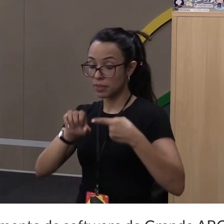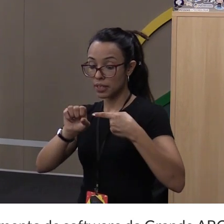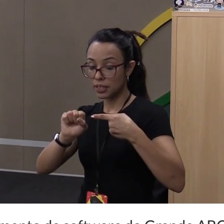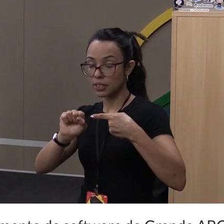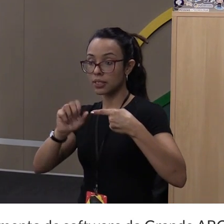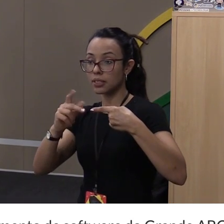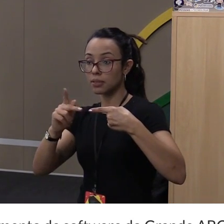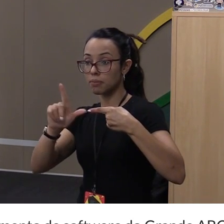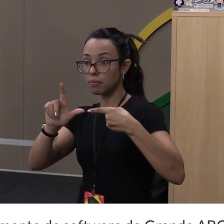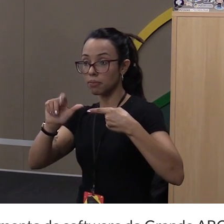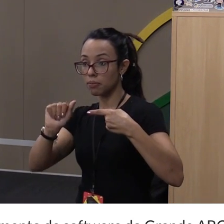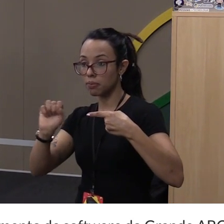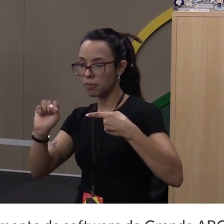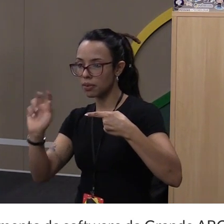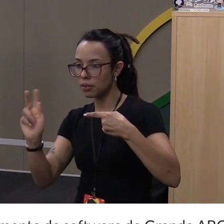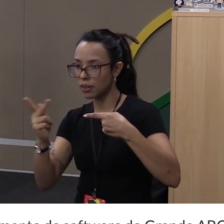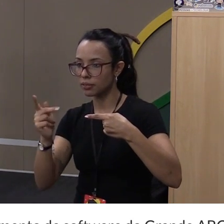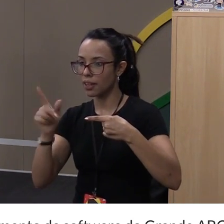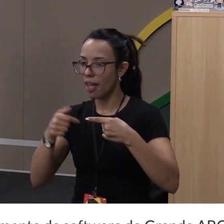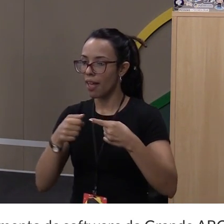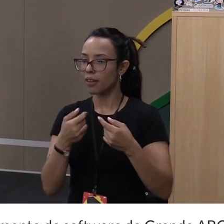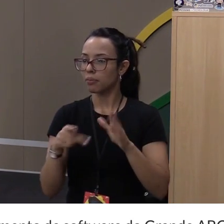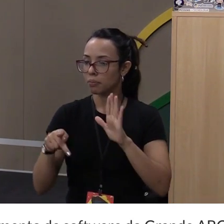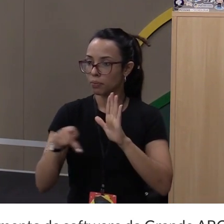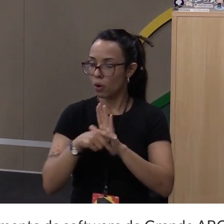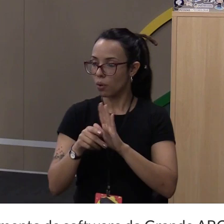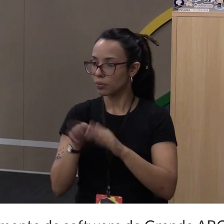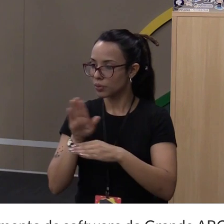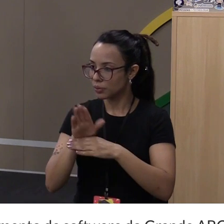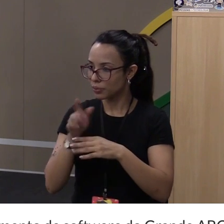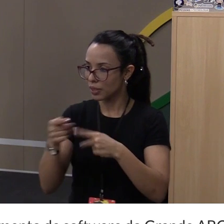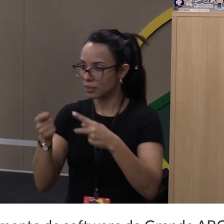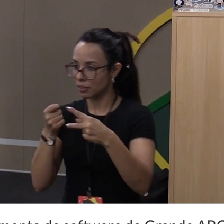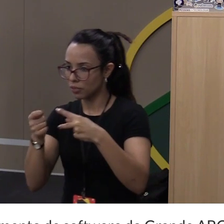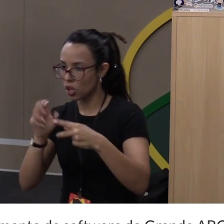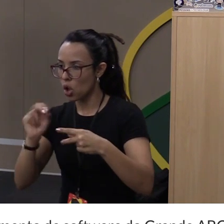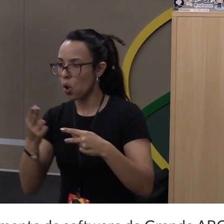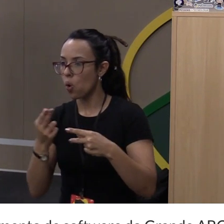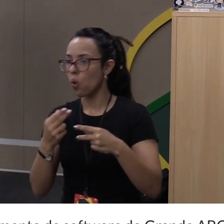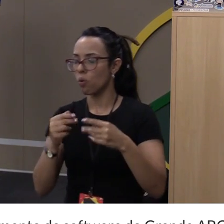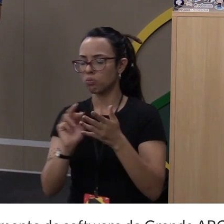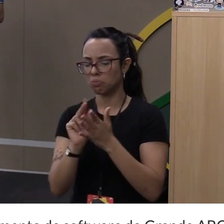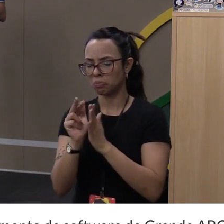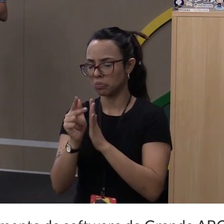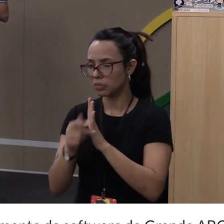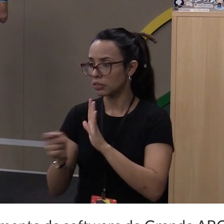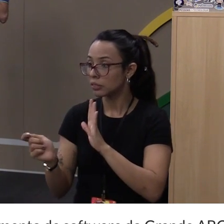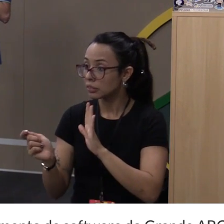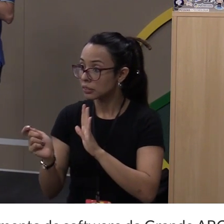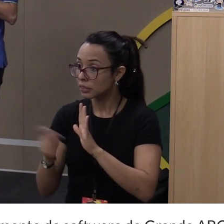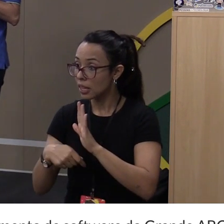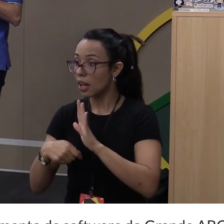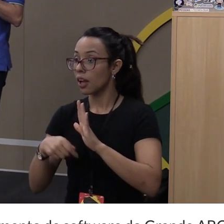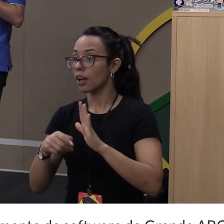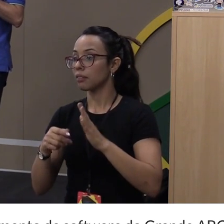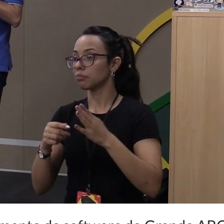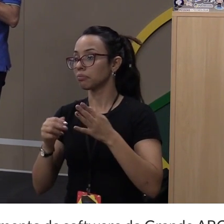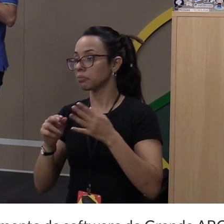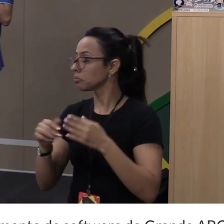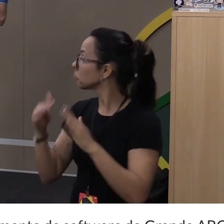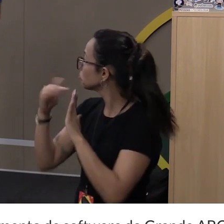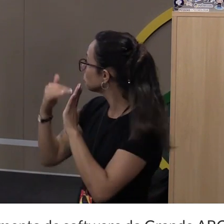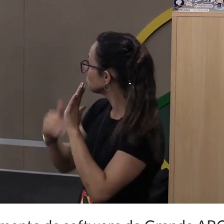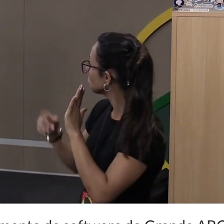você consegue processar JavaScript. Ou você pode usar um navegador, ou Selenium, ou Puppetier, ou Headless Browser, ou